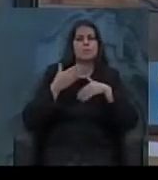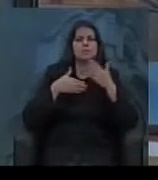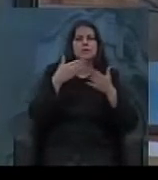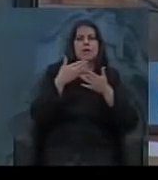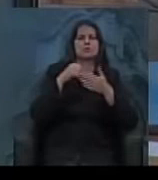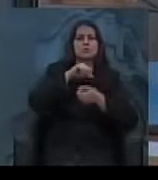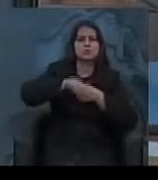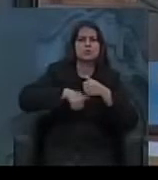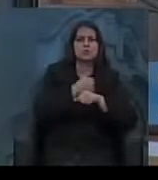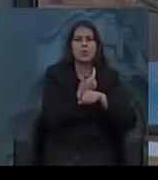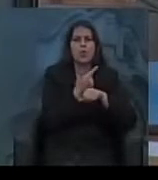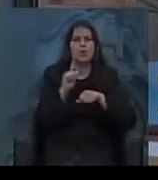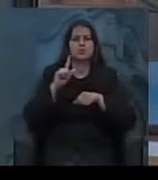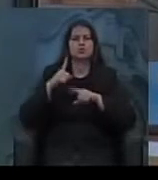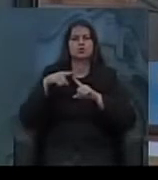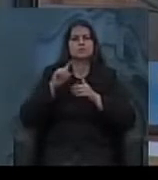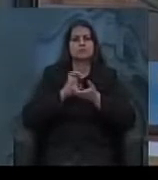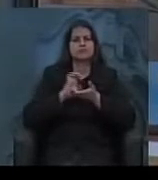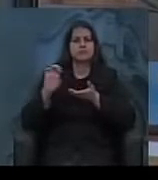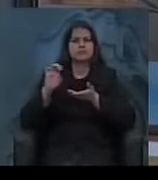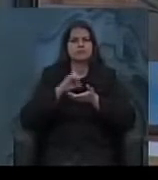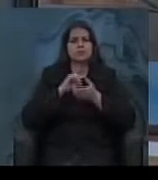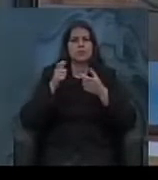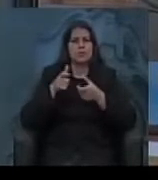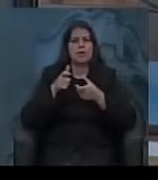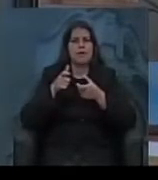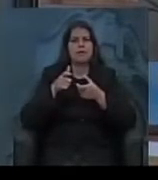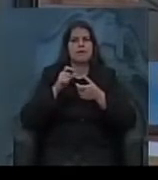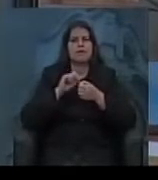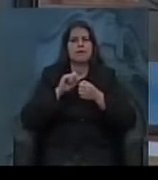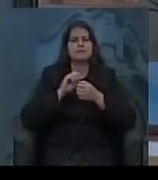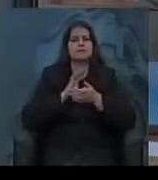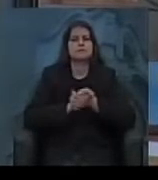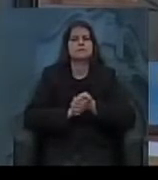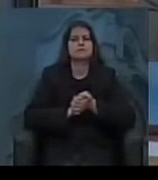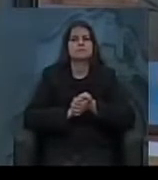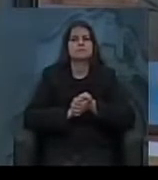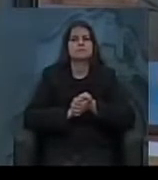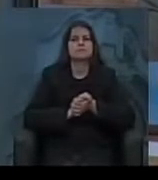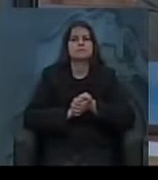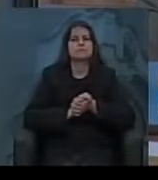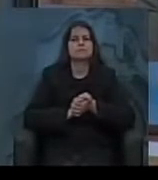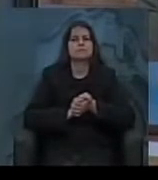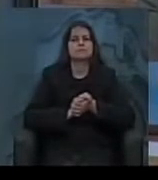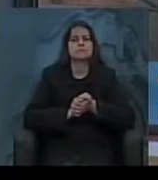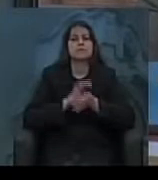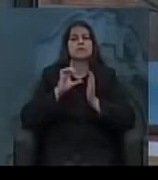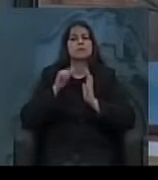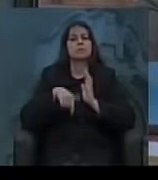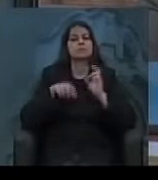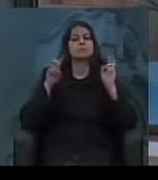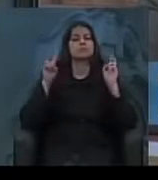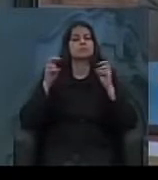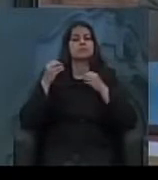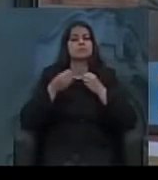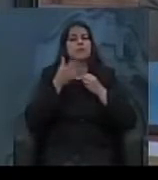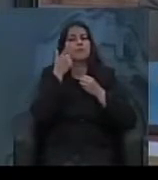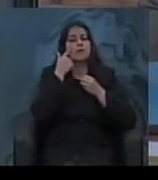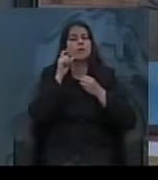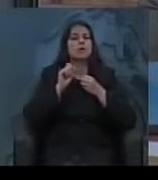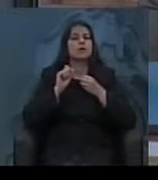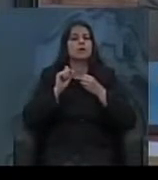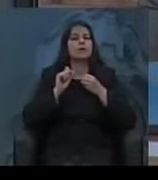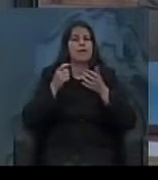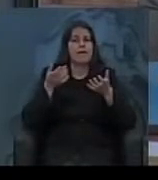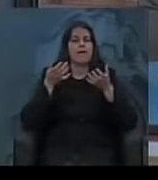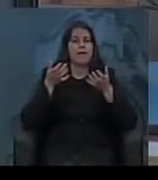importações, o deslocamento do centro do eixo dinâmico, também o Celso Furtado. Então, traz a questão da intencionalidade